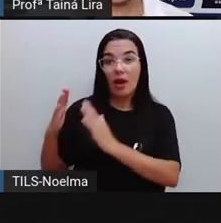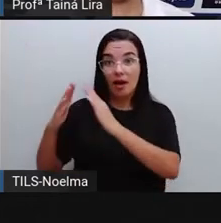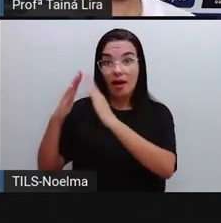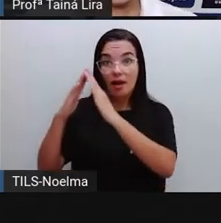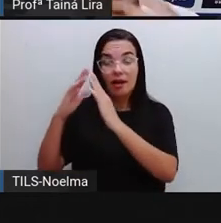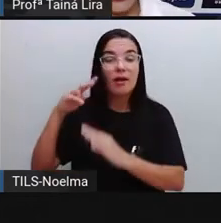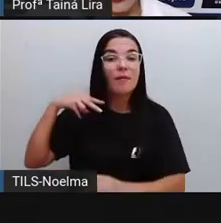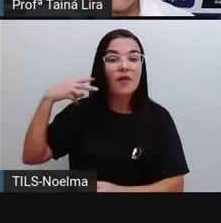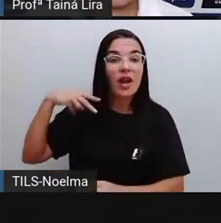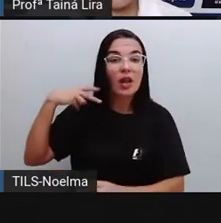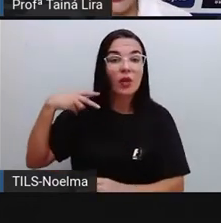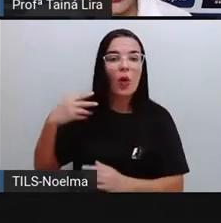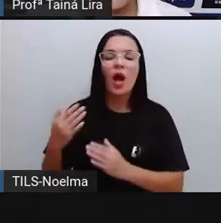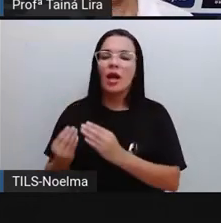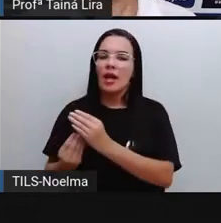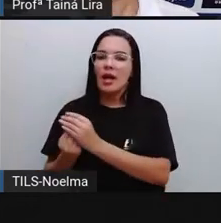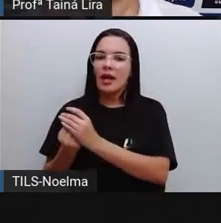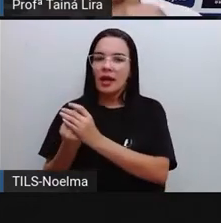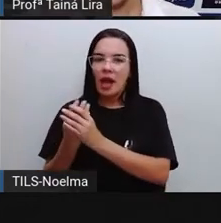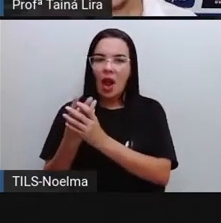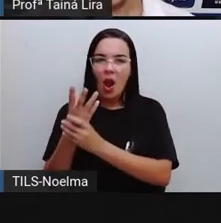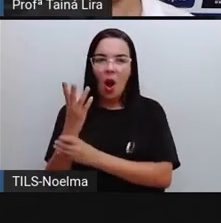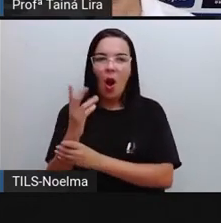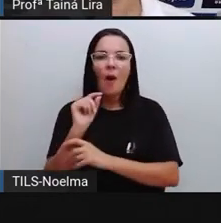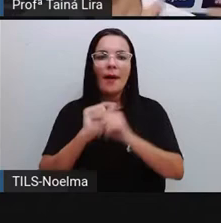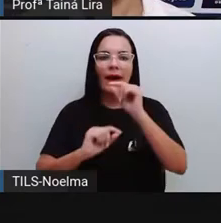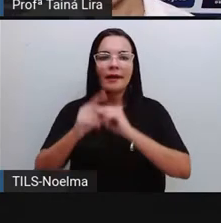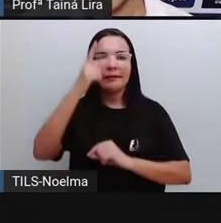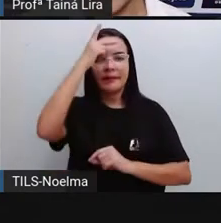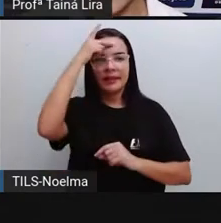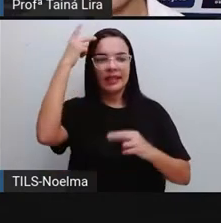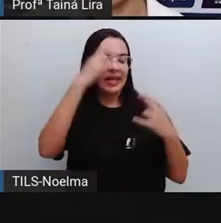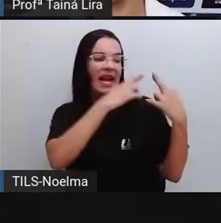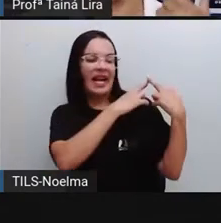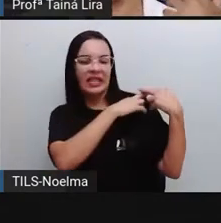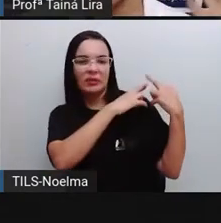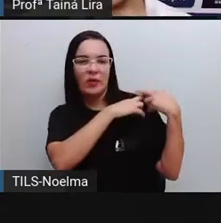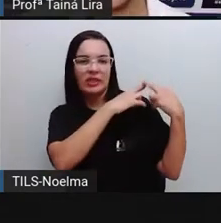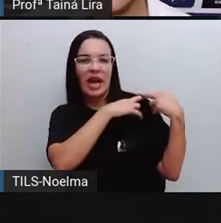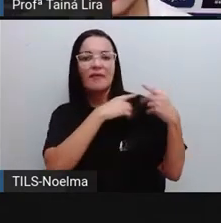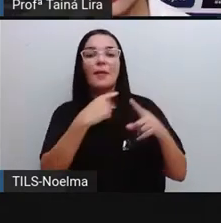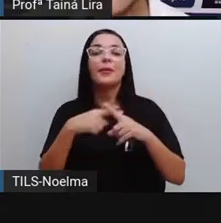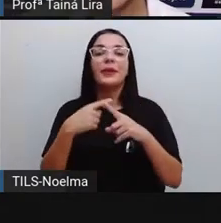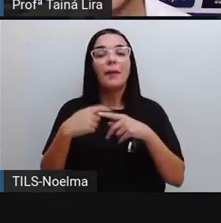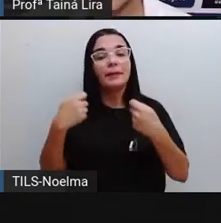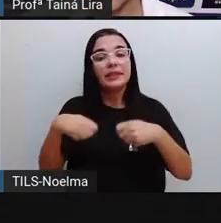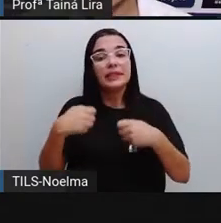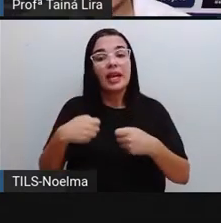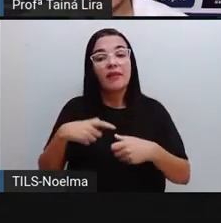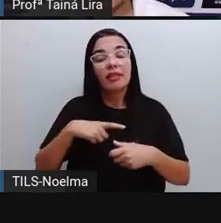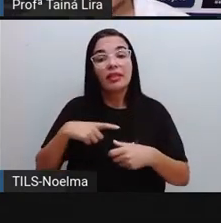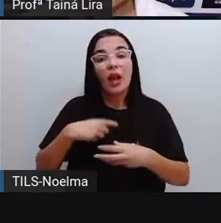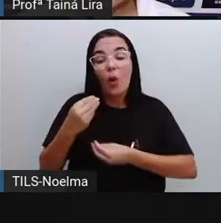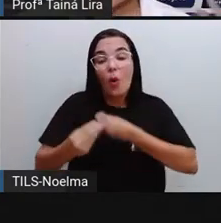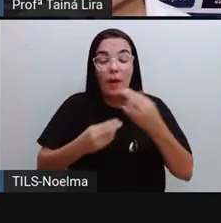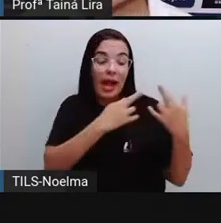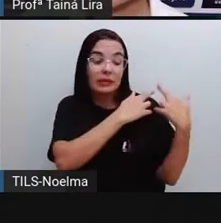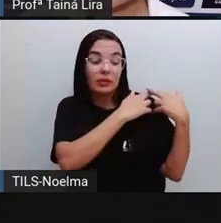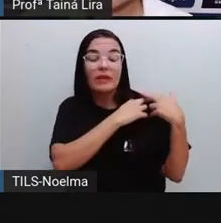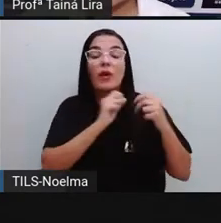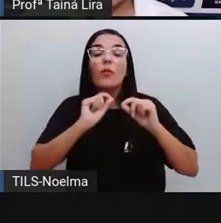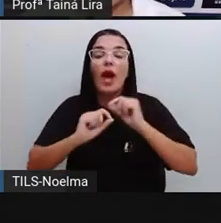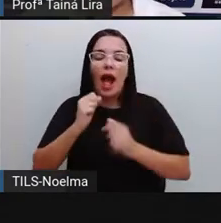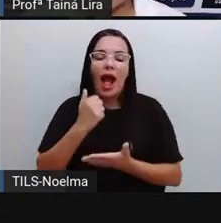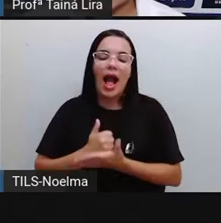esse cargo de prefeito para ajudar ali a fazer, né, a gerir a cidade, tá? Em